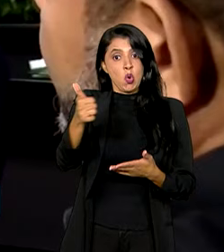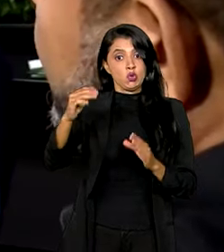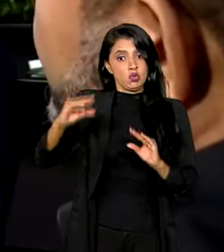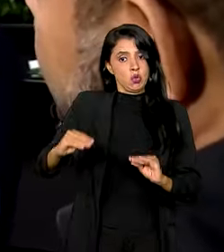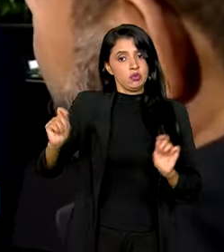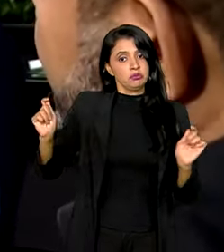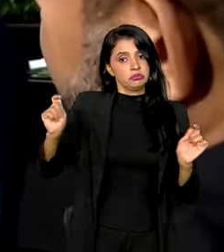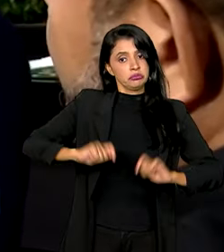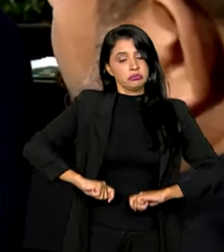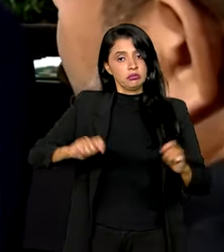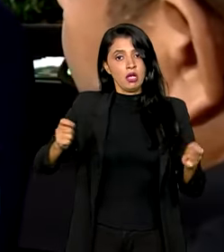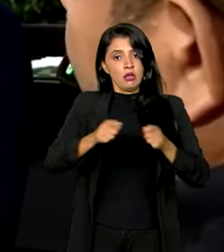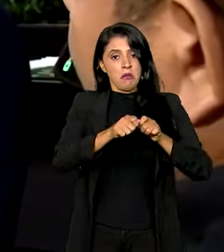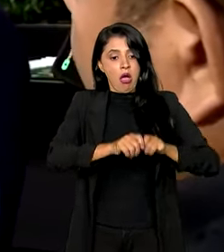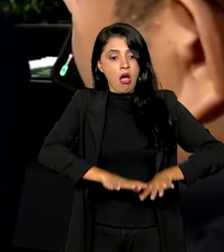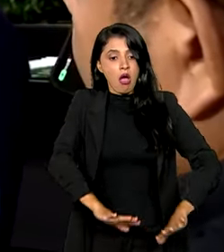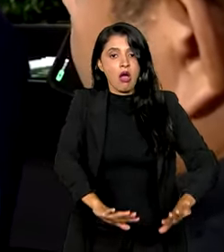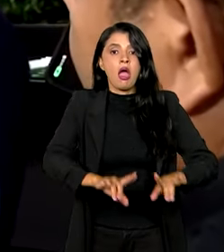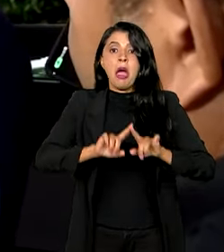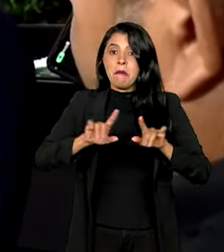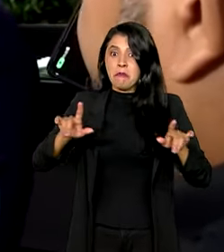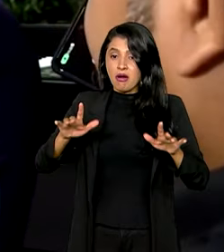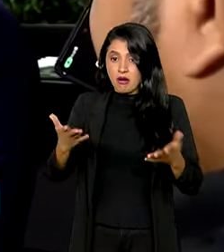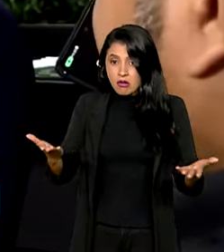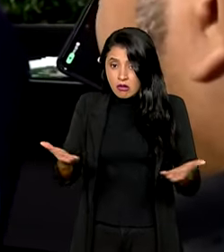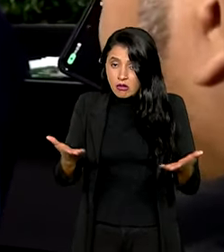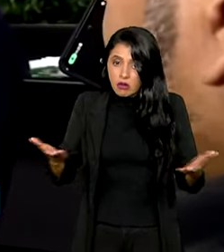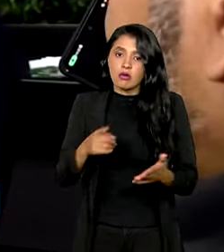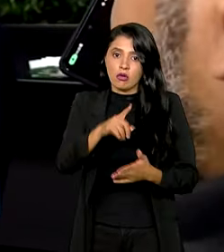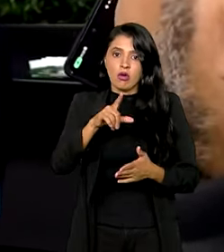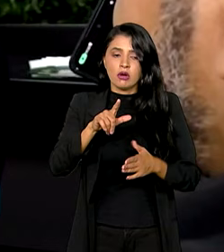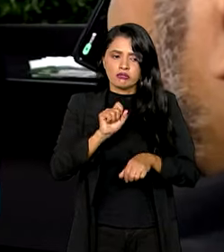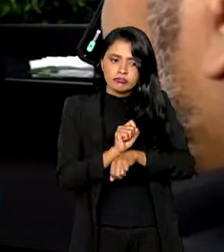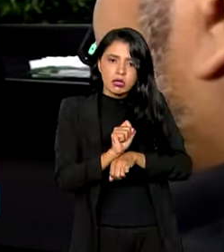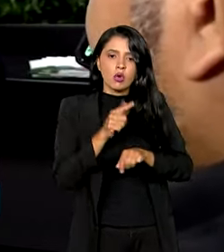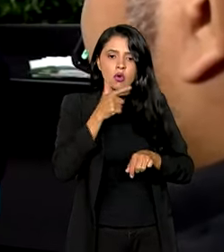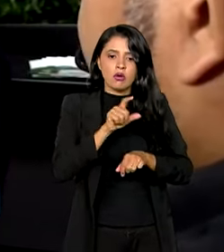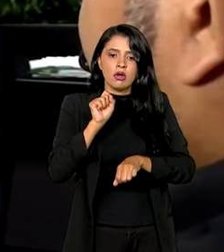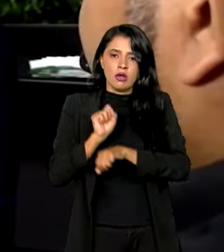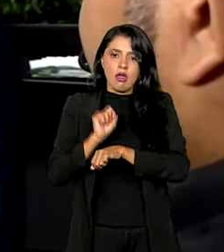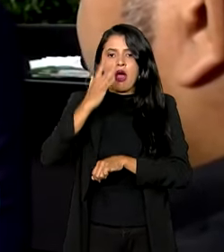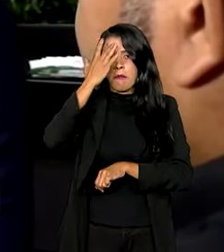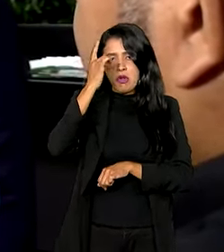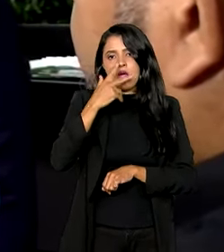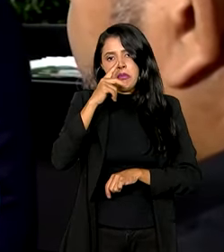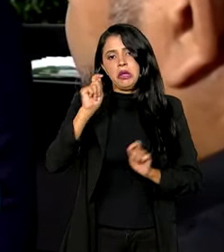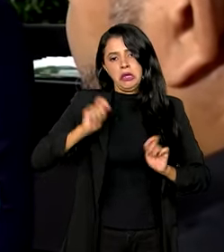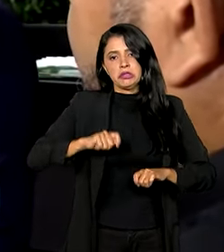possibilidade de abertura, mas agora, com a diminuição da velocidade, isso já foi adiado para amanhã.